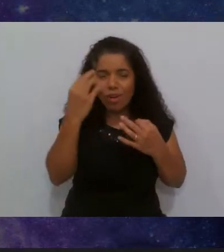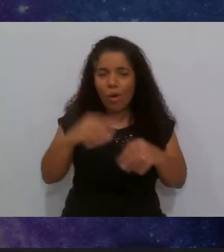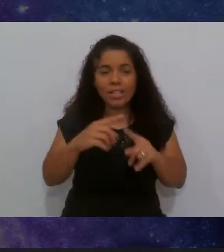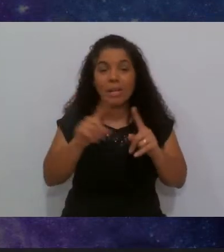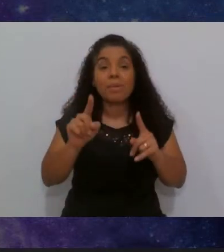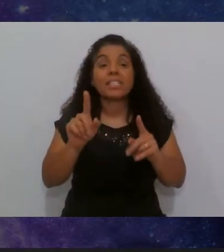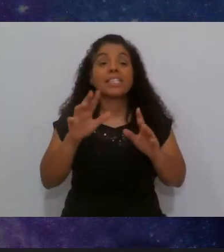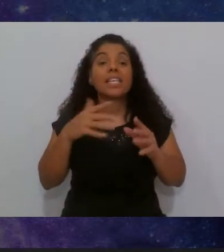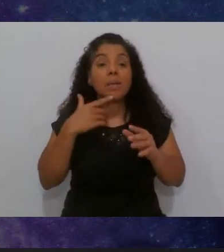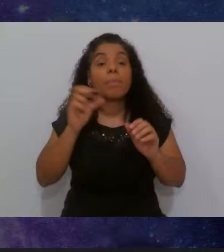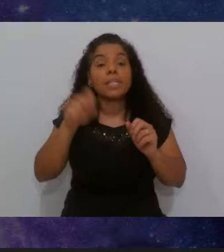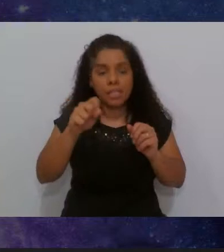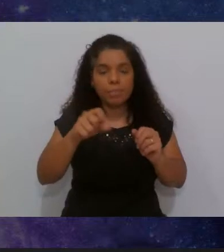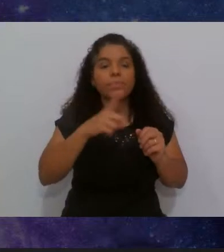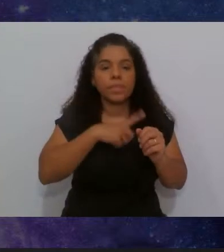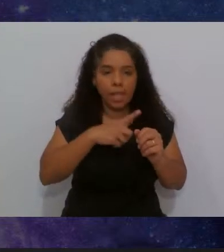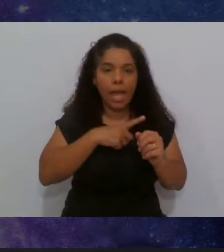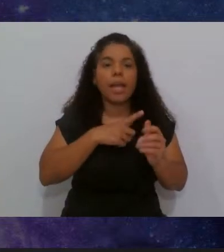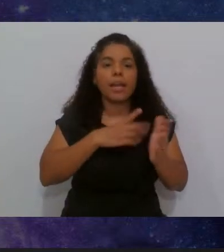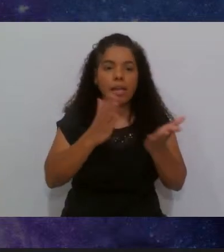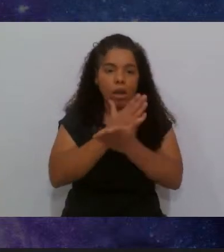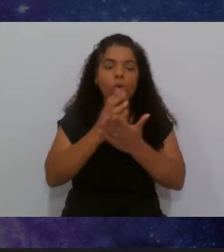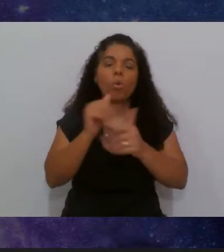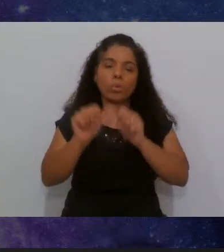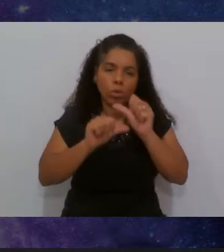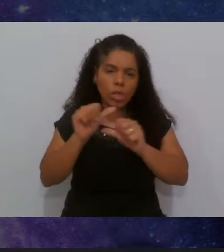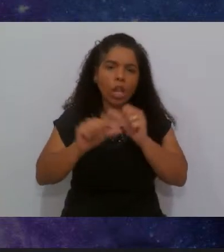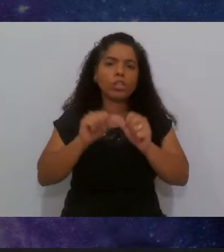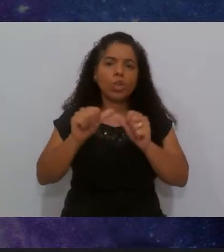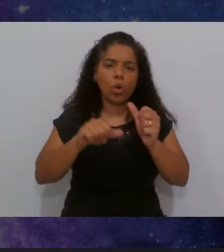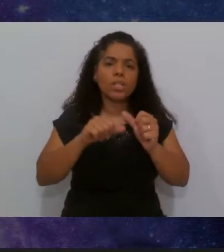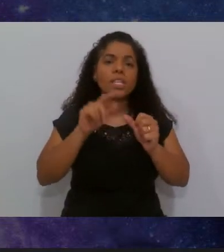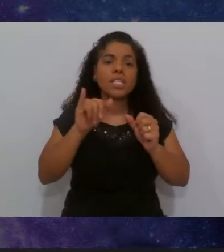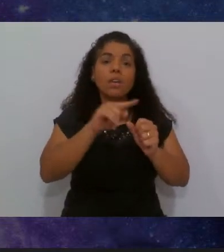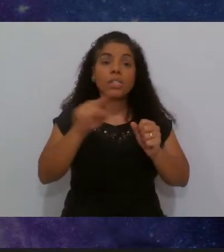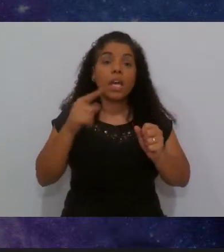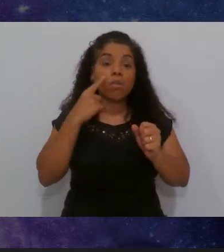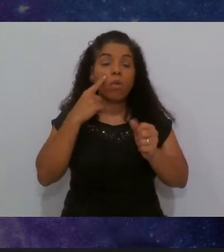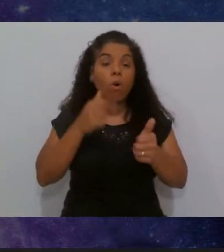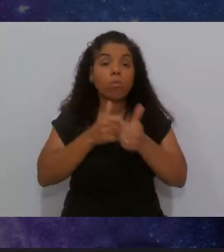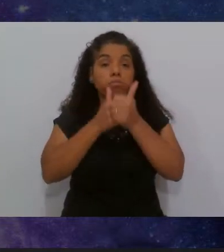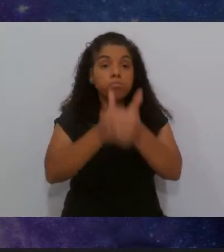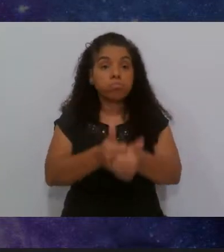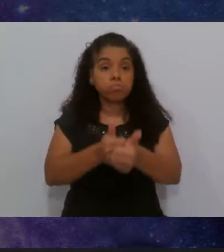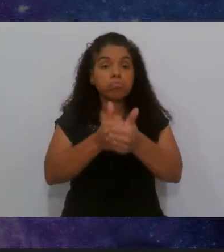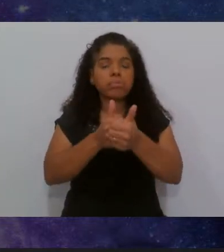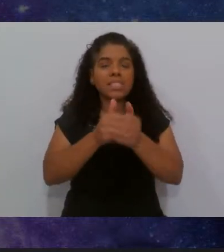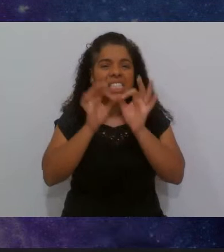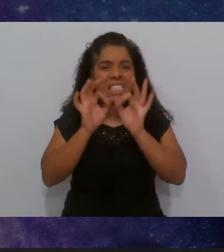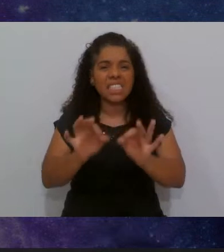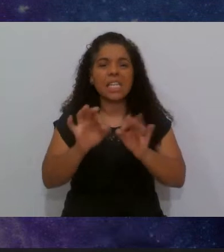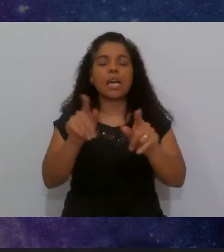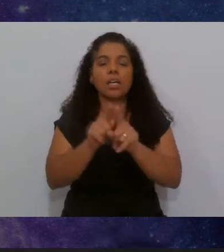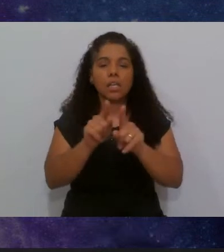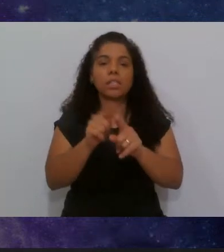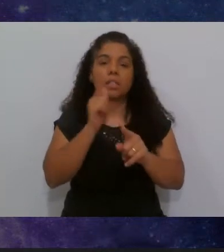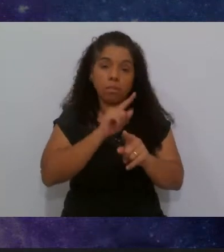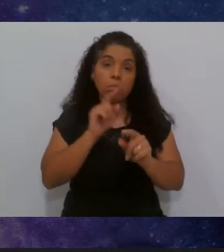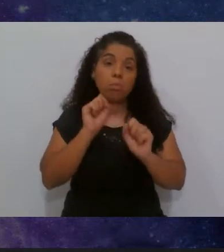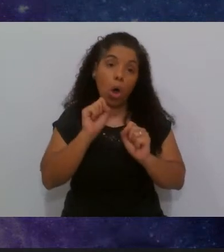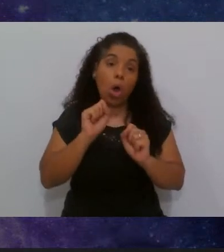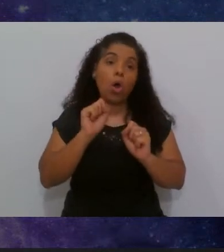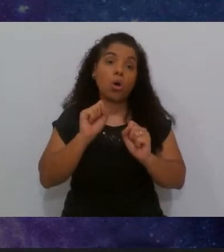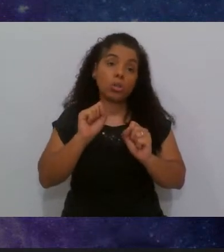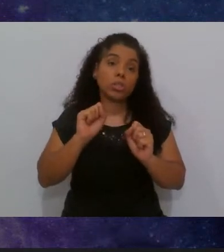sim tem tem algumas alterações se você for seguir a risca pode dar